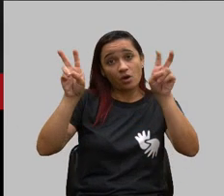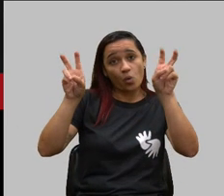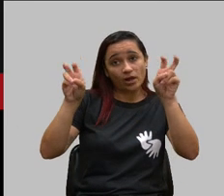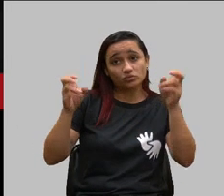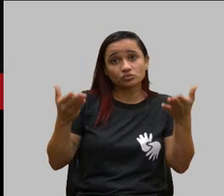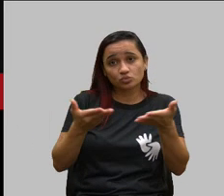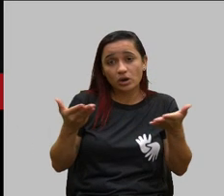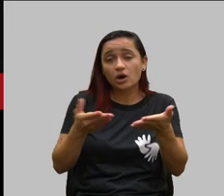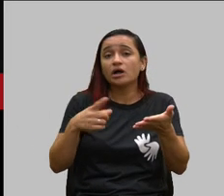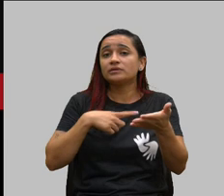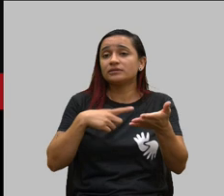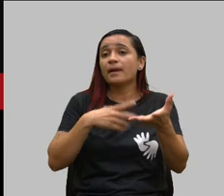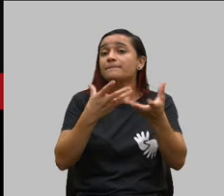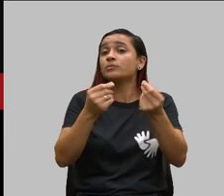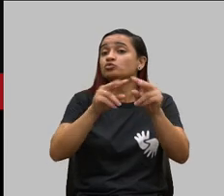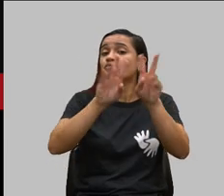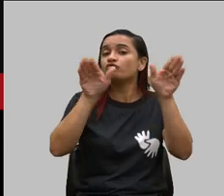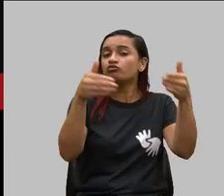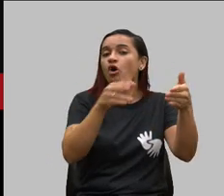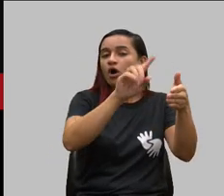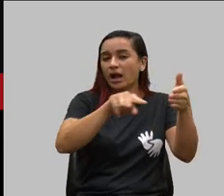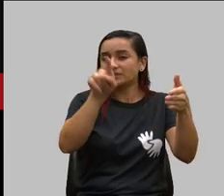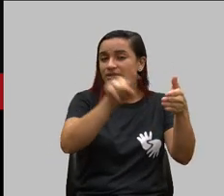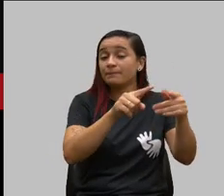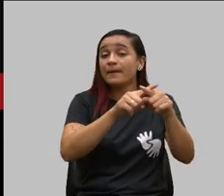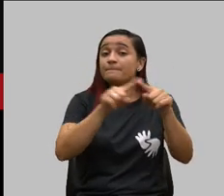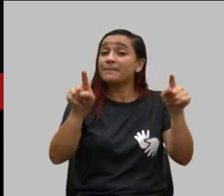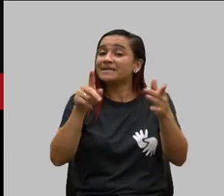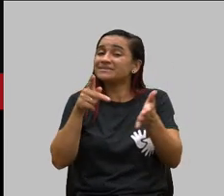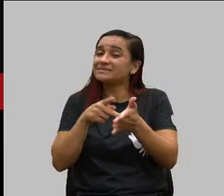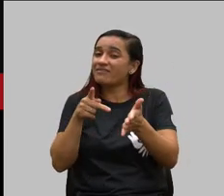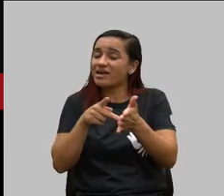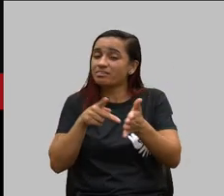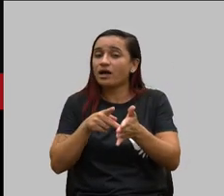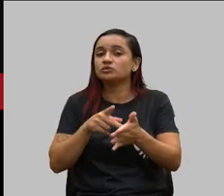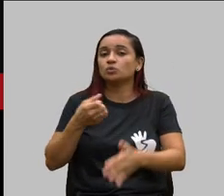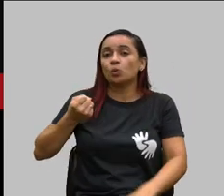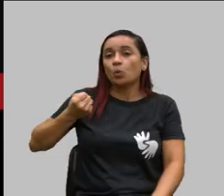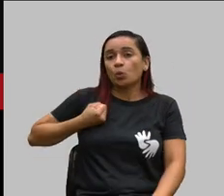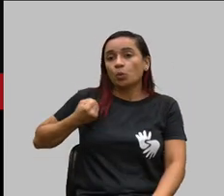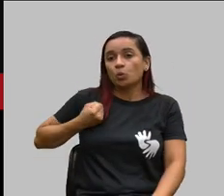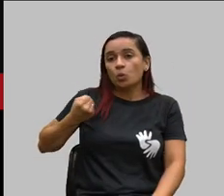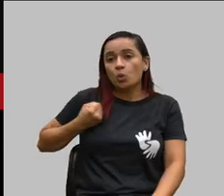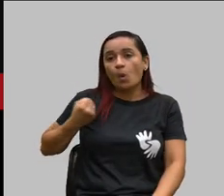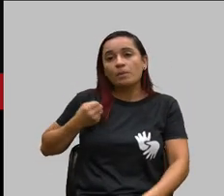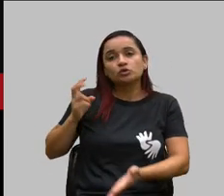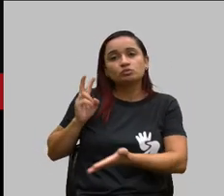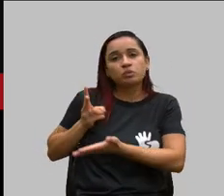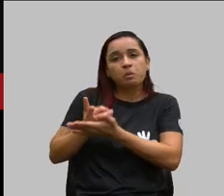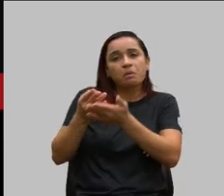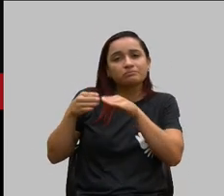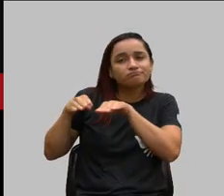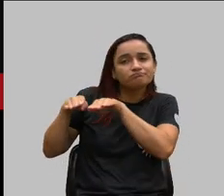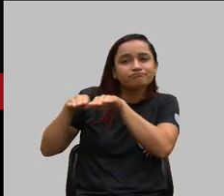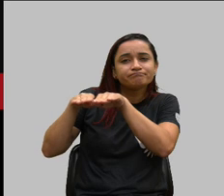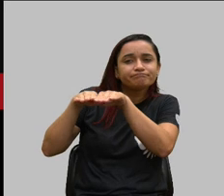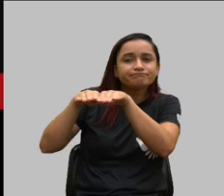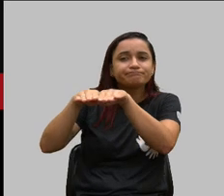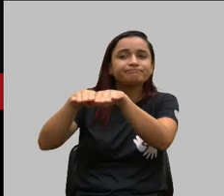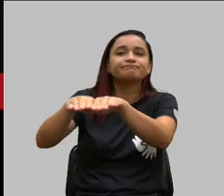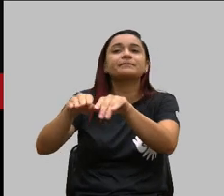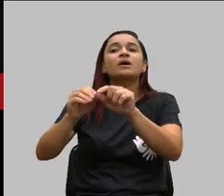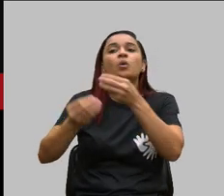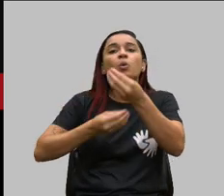cancelamento na verdade os números têm se mantido muito próximos da série